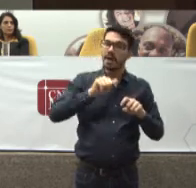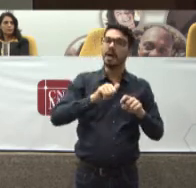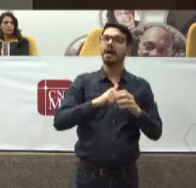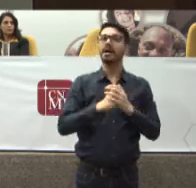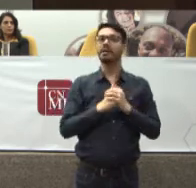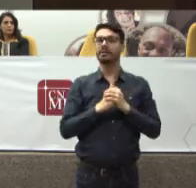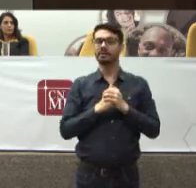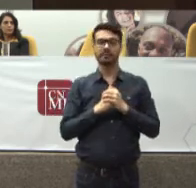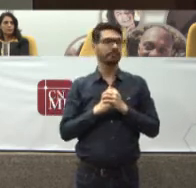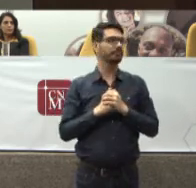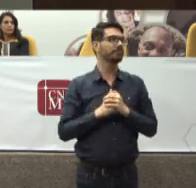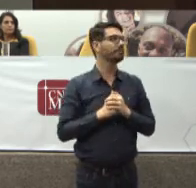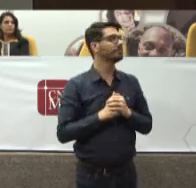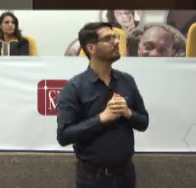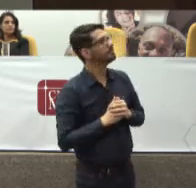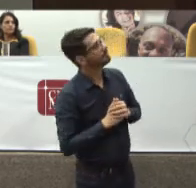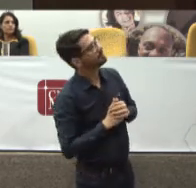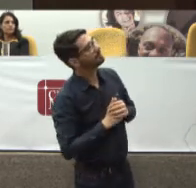saúde